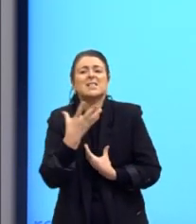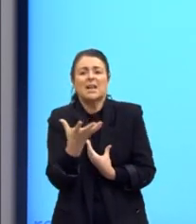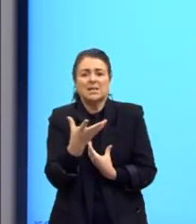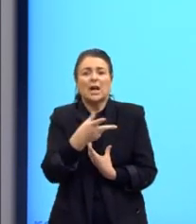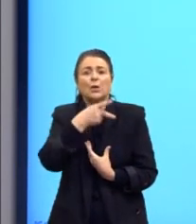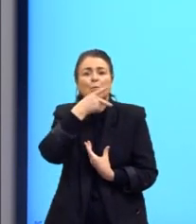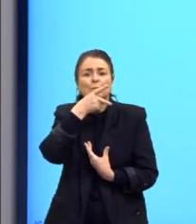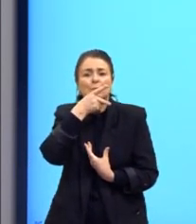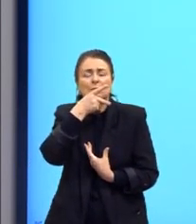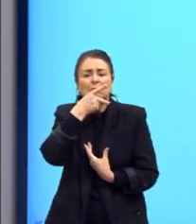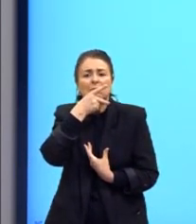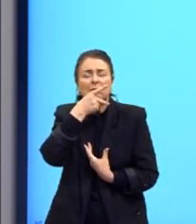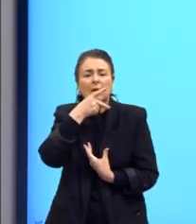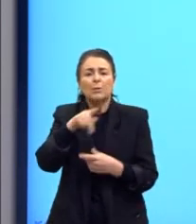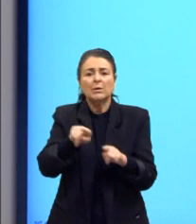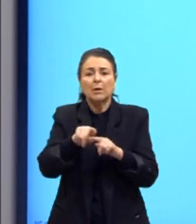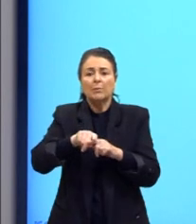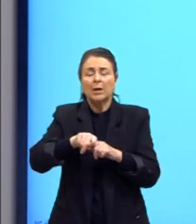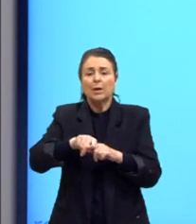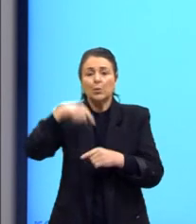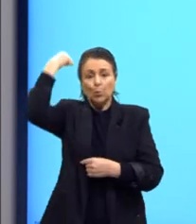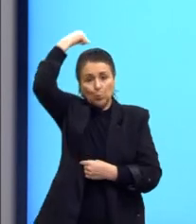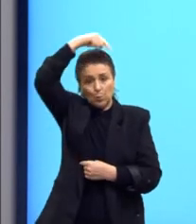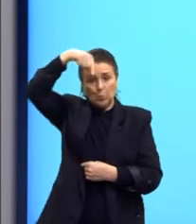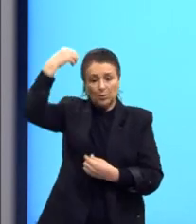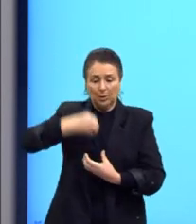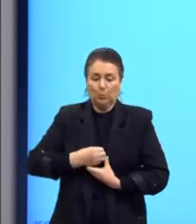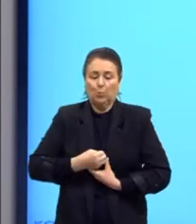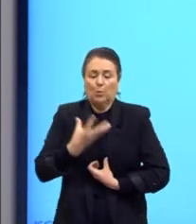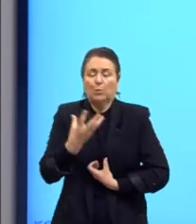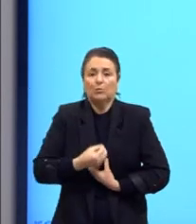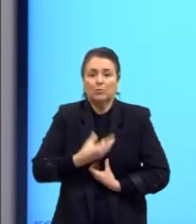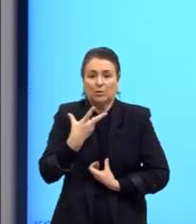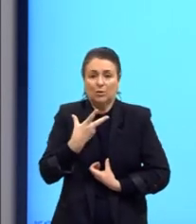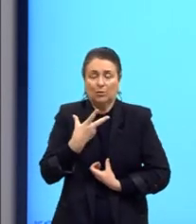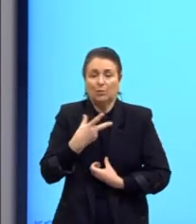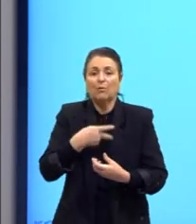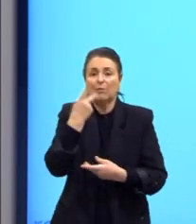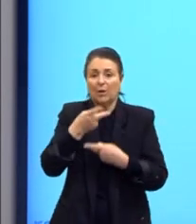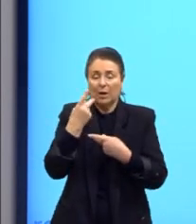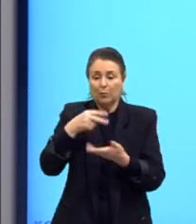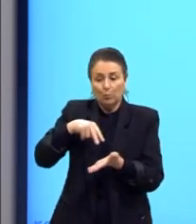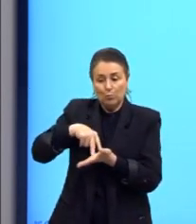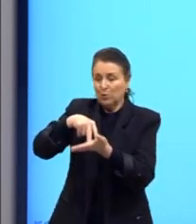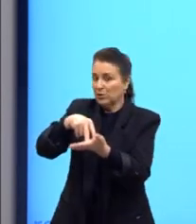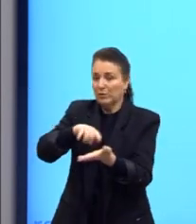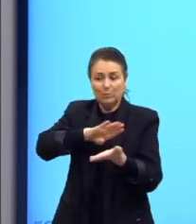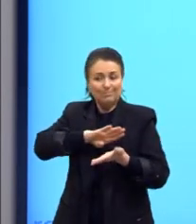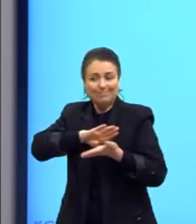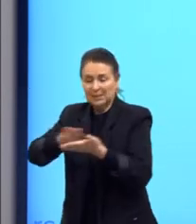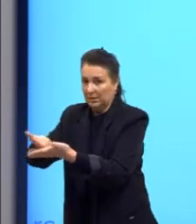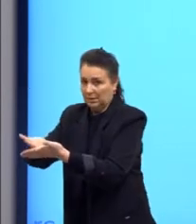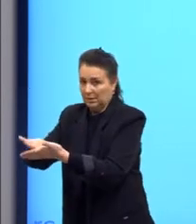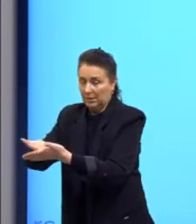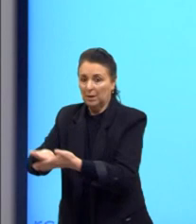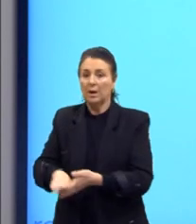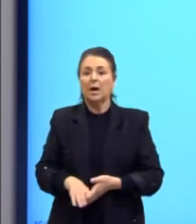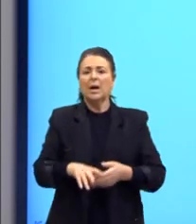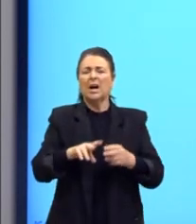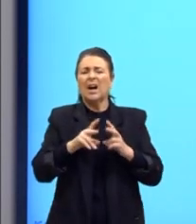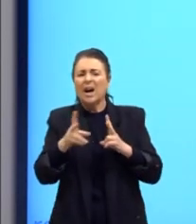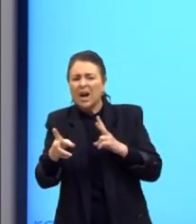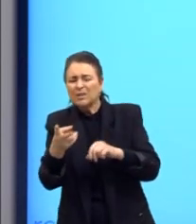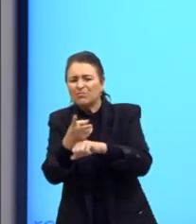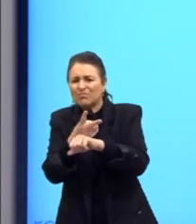Platão, principalmente Platão e Santo Agostinho vão apostar, o positivismo descarta isso. Então, ele fala, as especulações